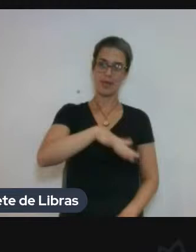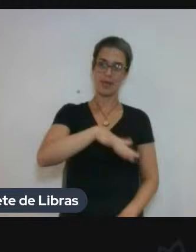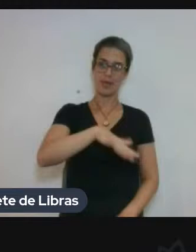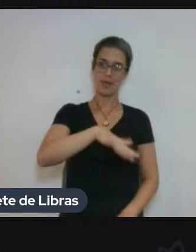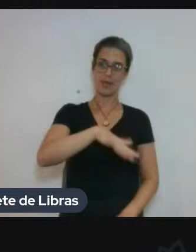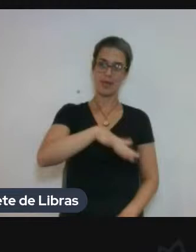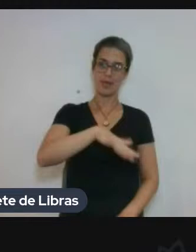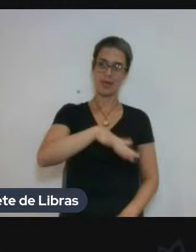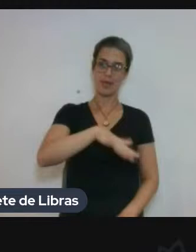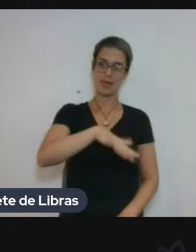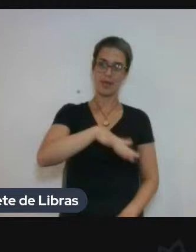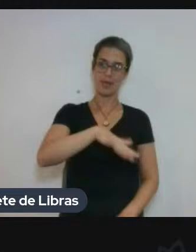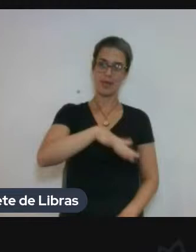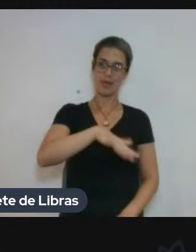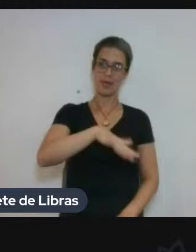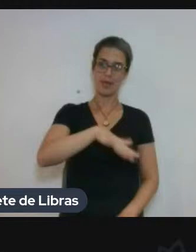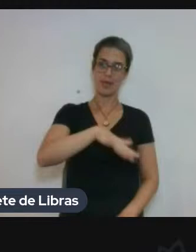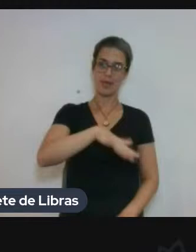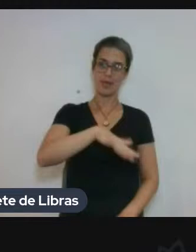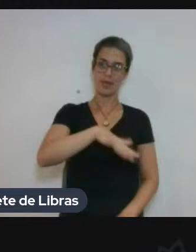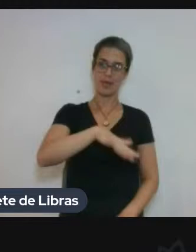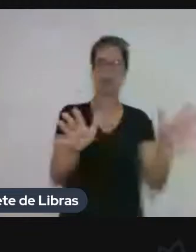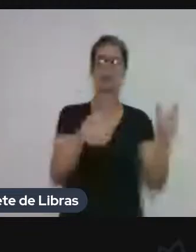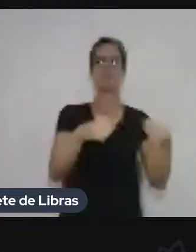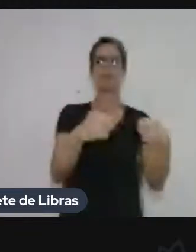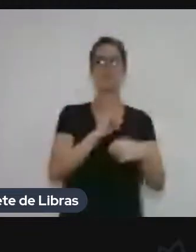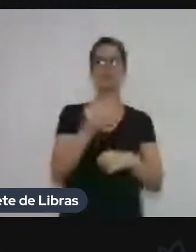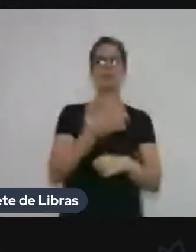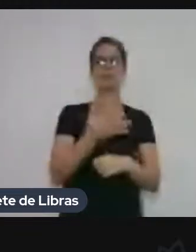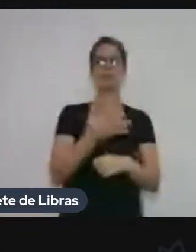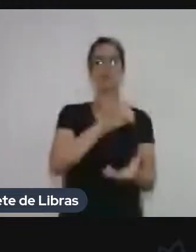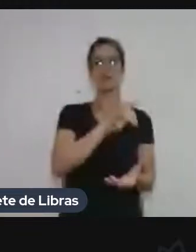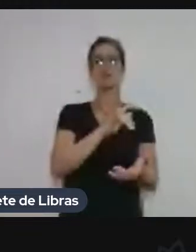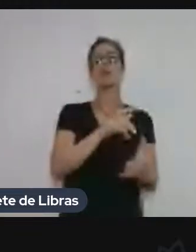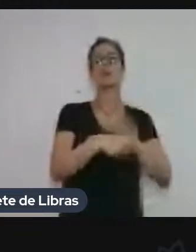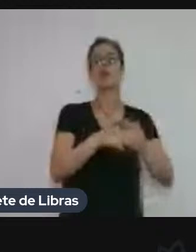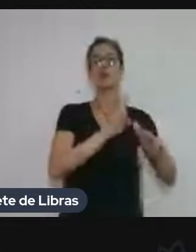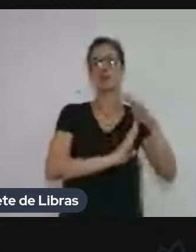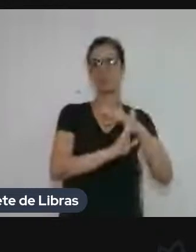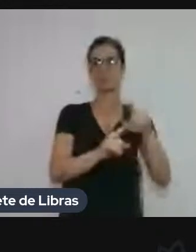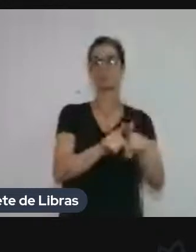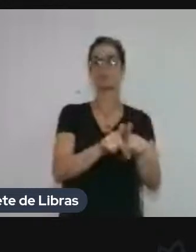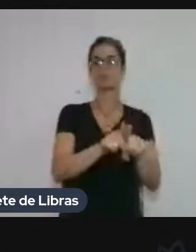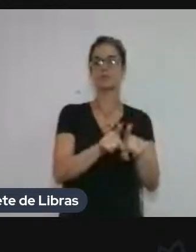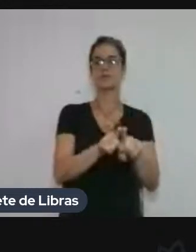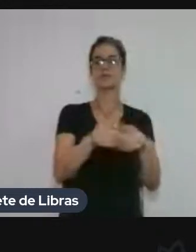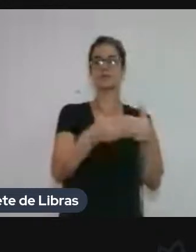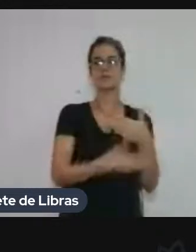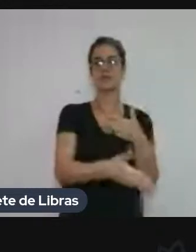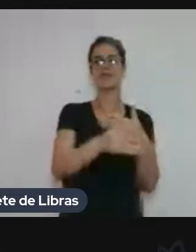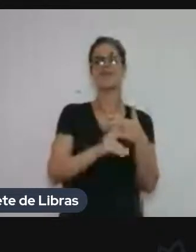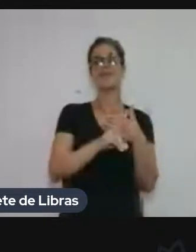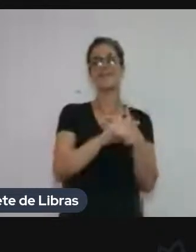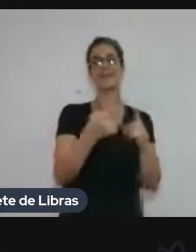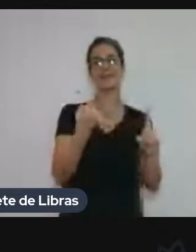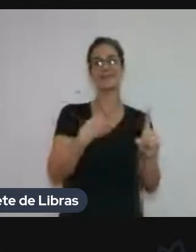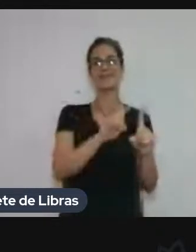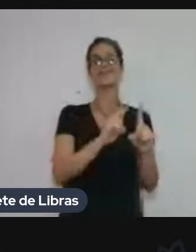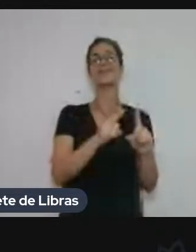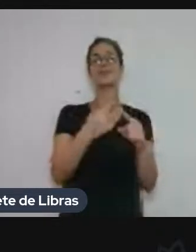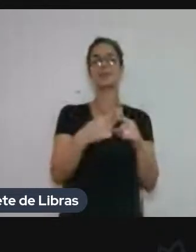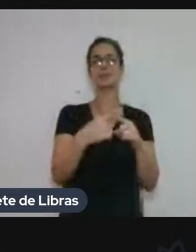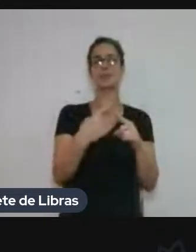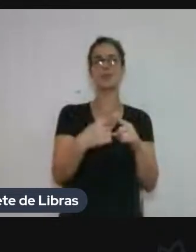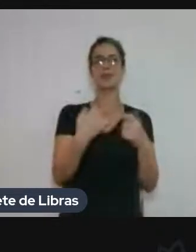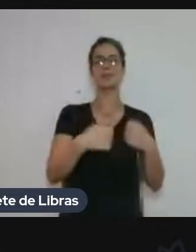...se a gente quiser fazer um Corpus que seja representativo da migração. E aí, a partir desse momento, o desafio vai vir. Porque a gente tem